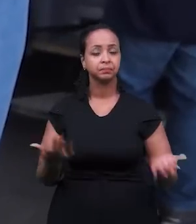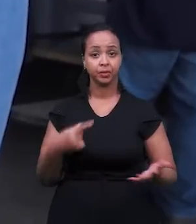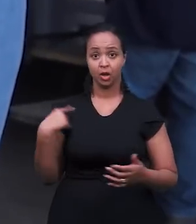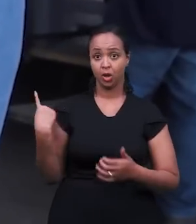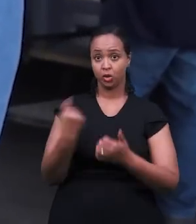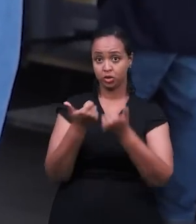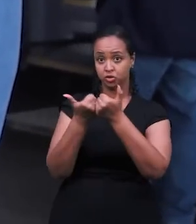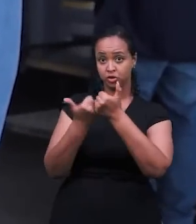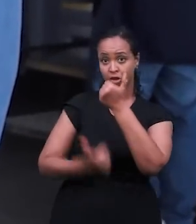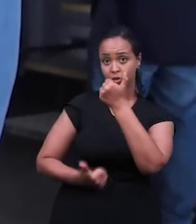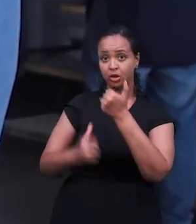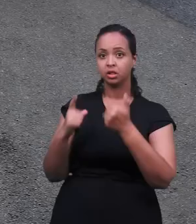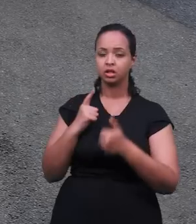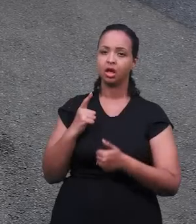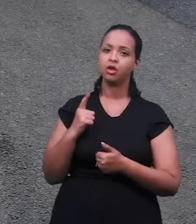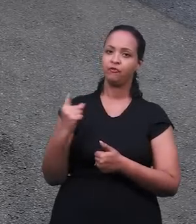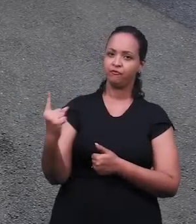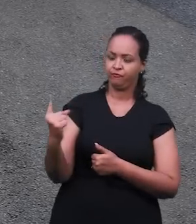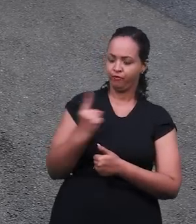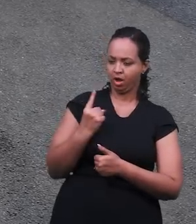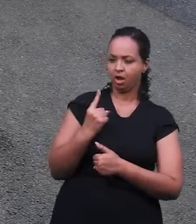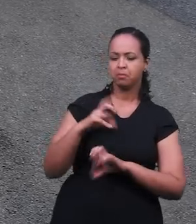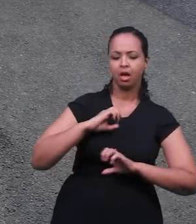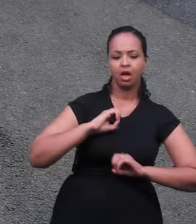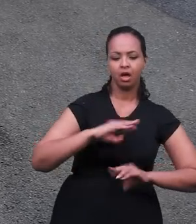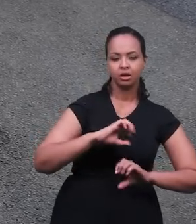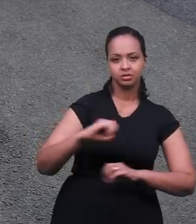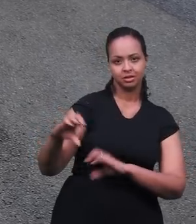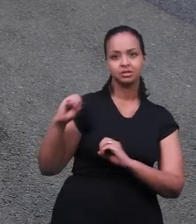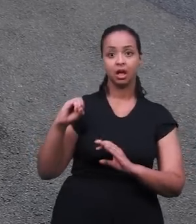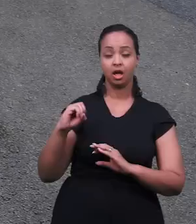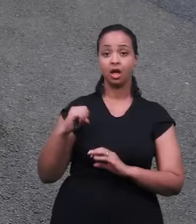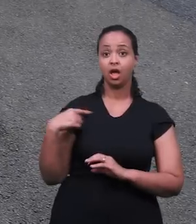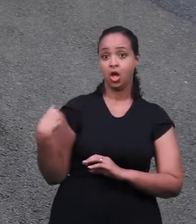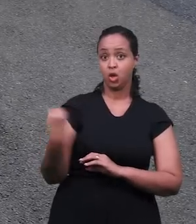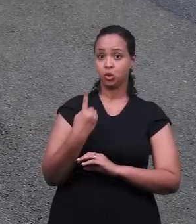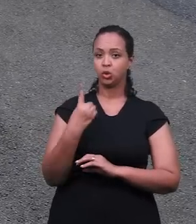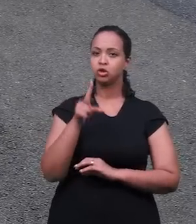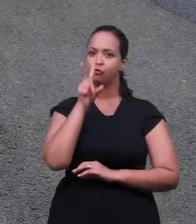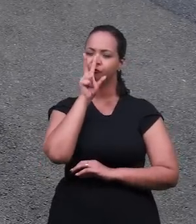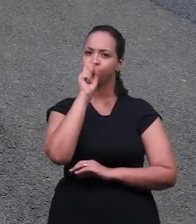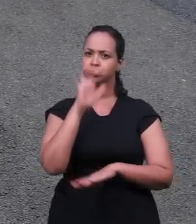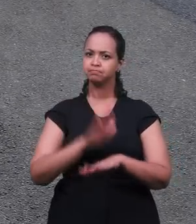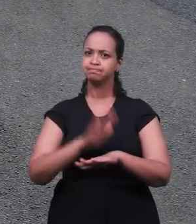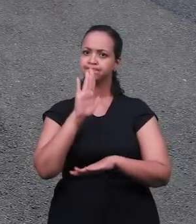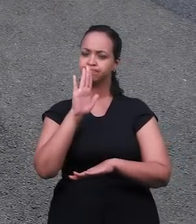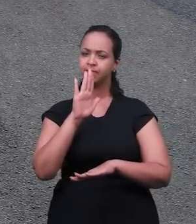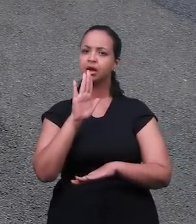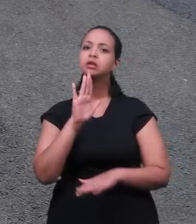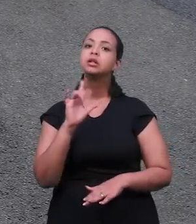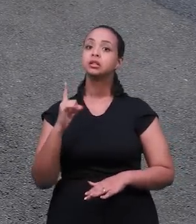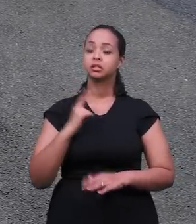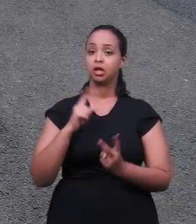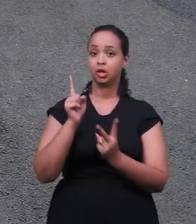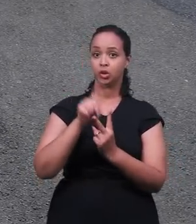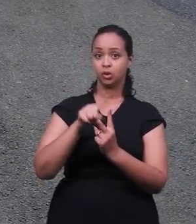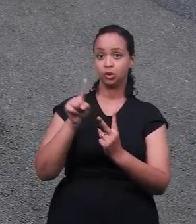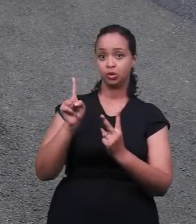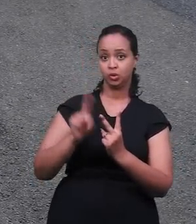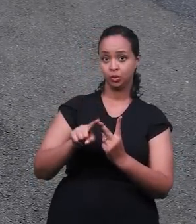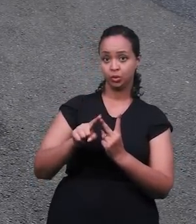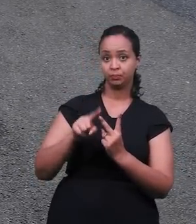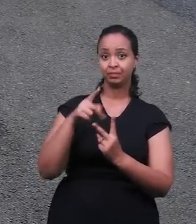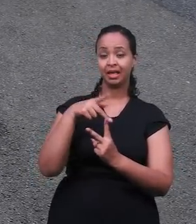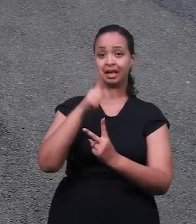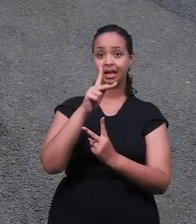E a nossa diretoria, essa que nós trouxemos aqui para fazer a demonstração, é a nossa força máxima. Então, temos dessa diretoria duas unidades.